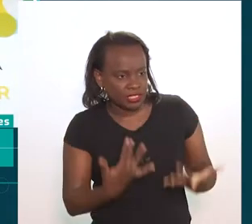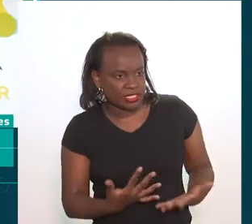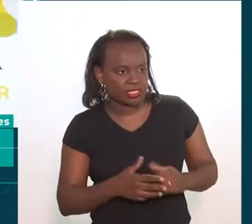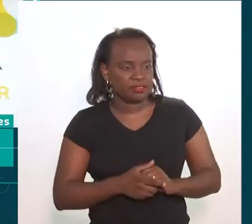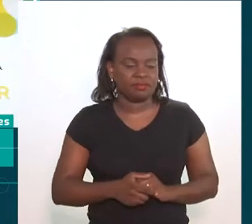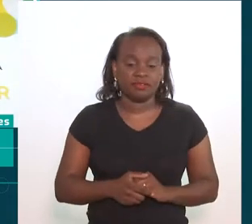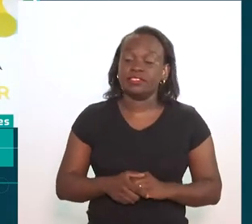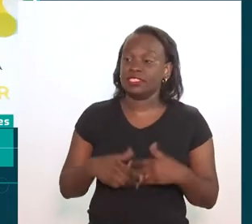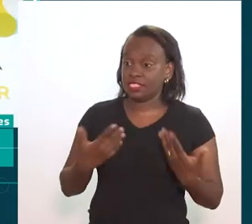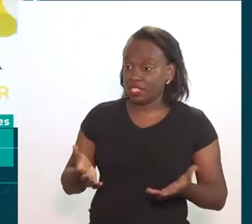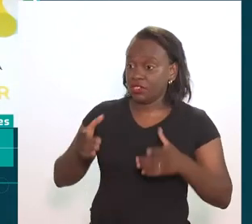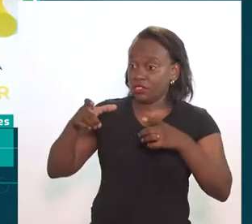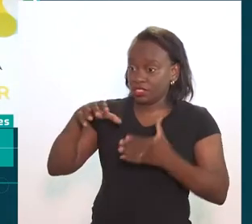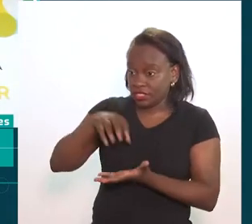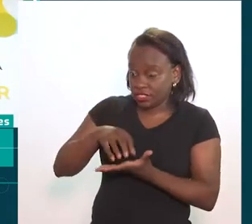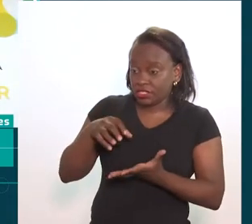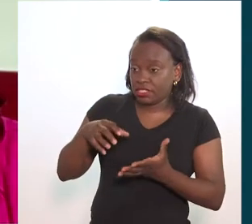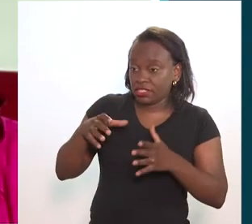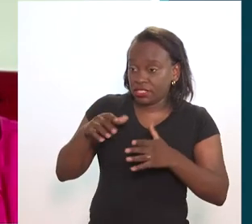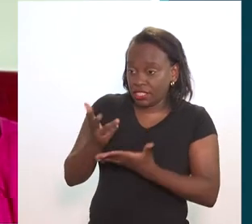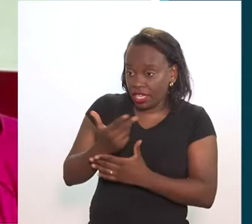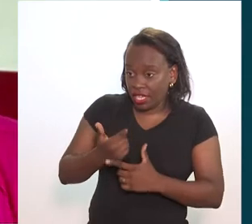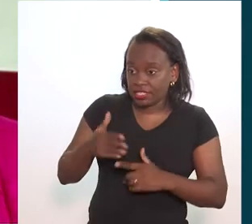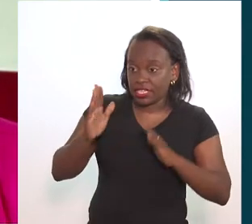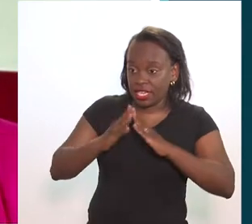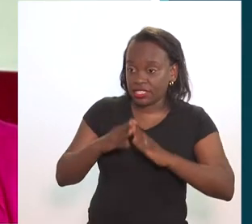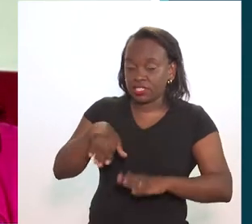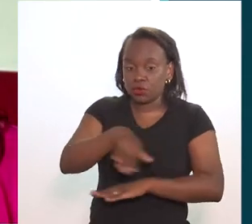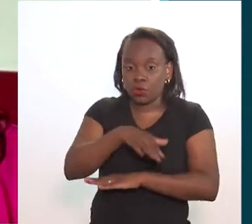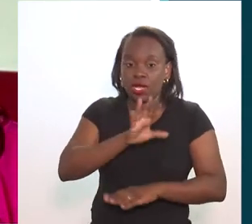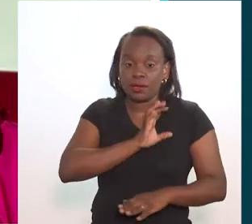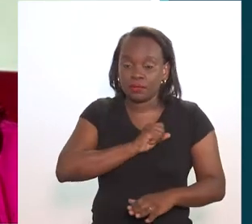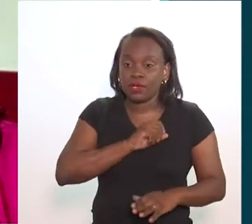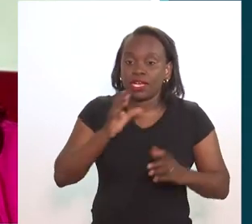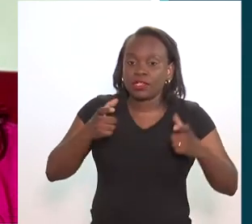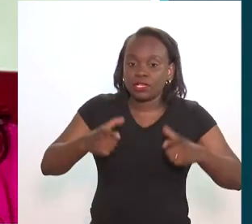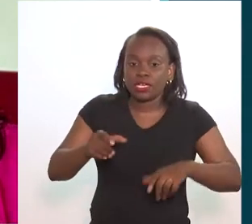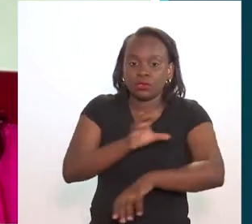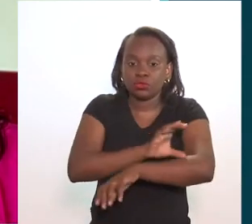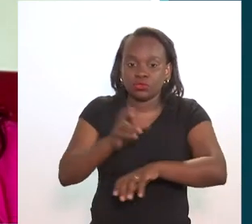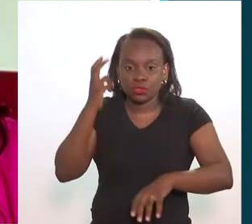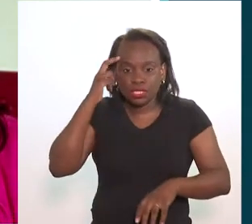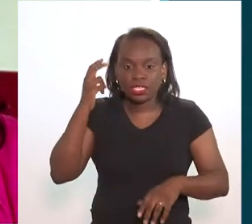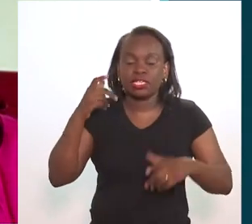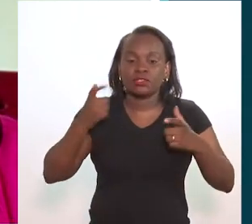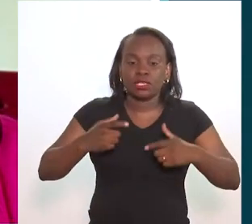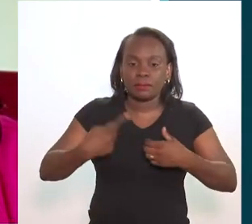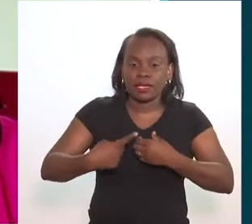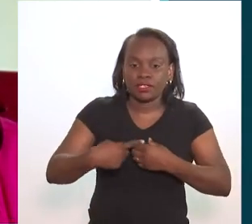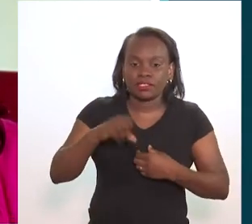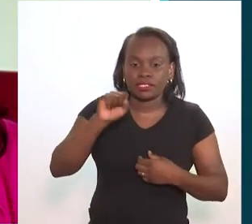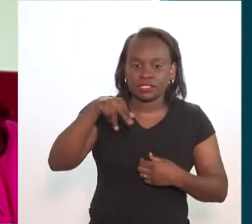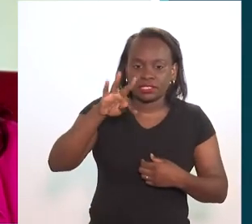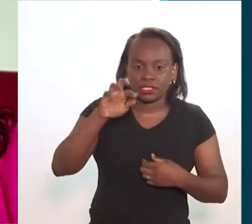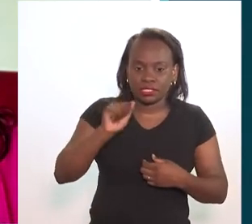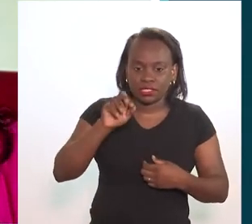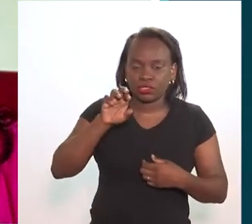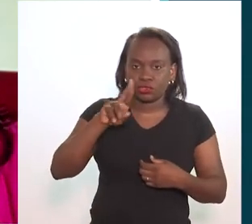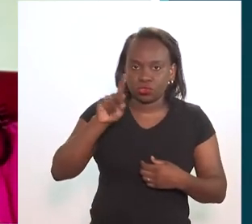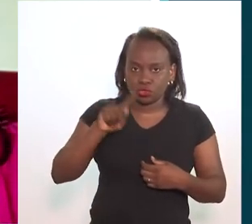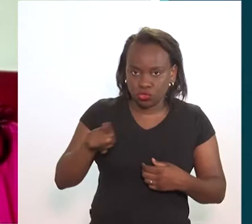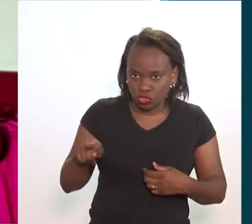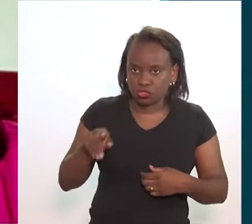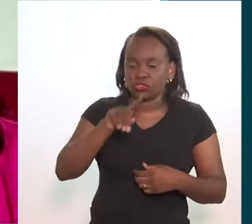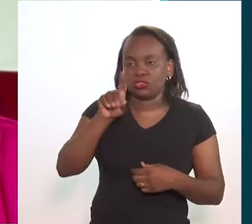Como funciona? Conta aí pra gente. O Centro de Artes Casa da Rua do Amor é um espaço cultural que fica no bairro de Santa